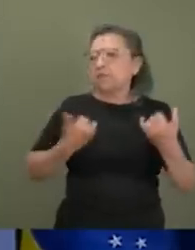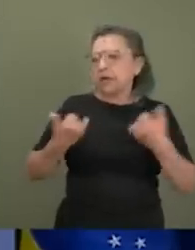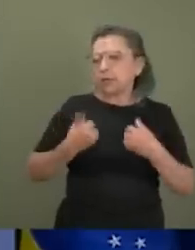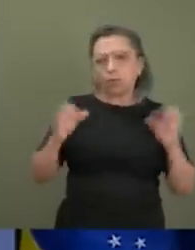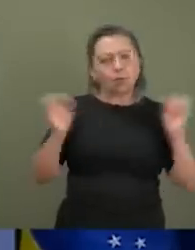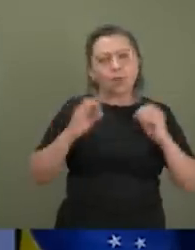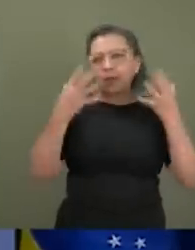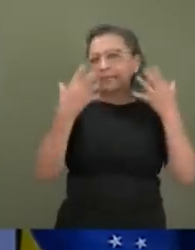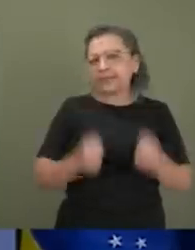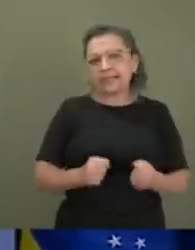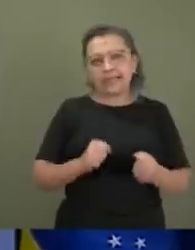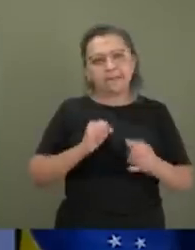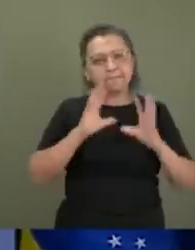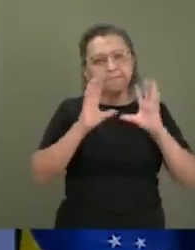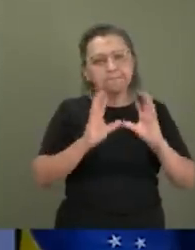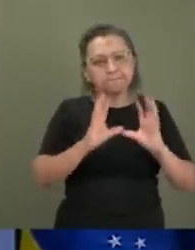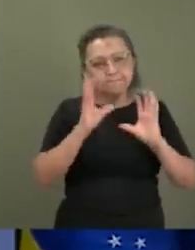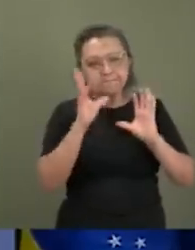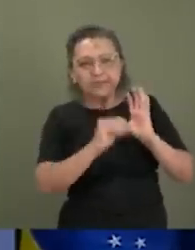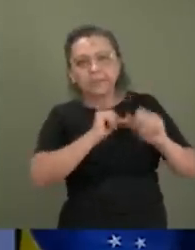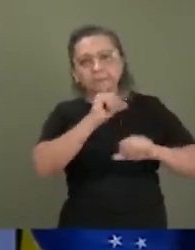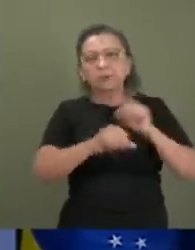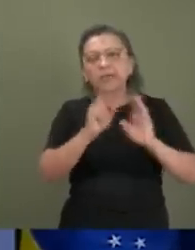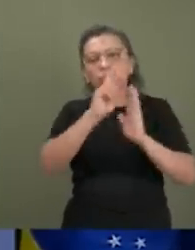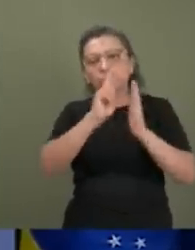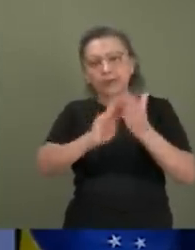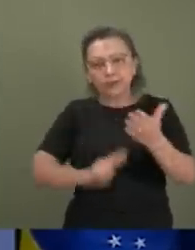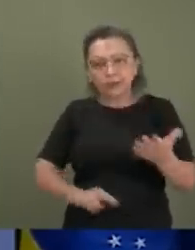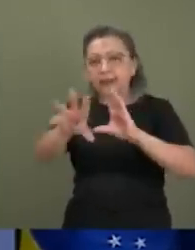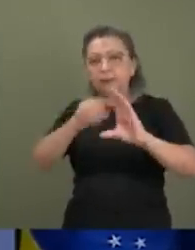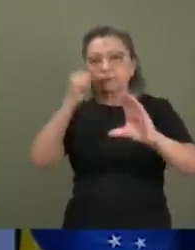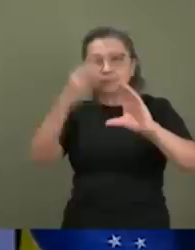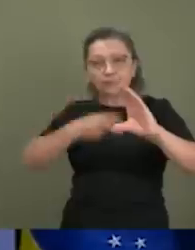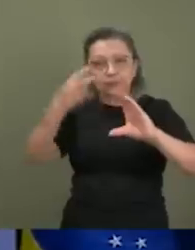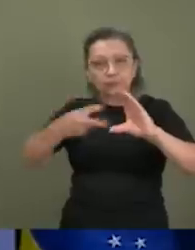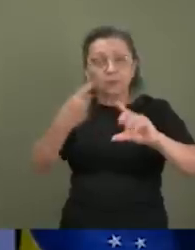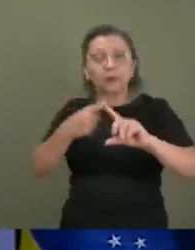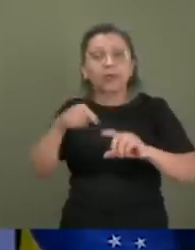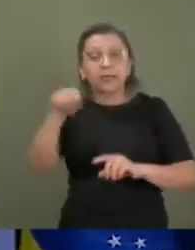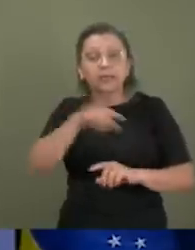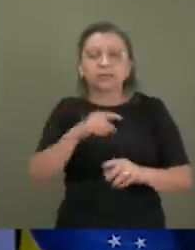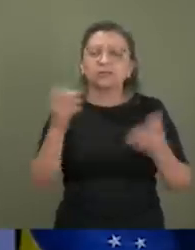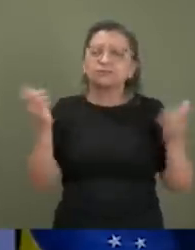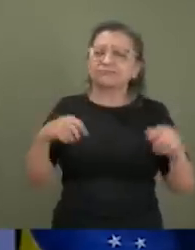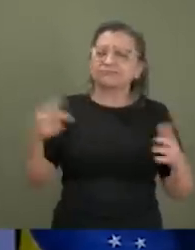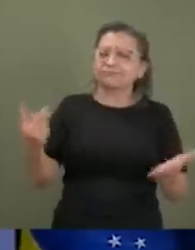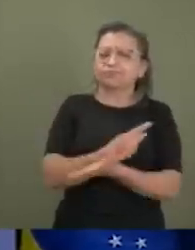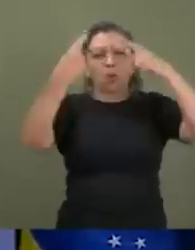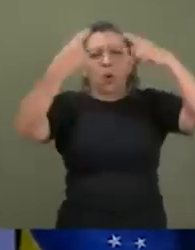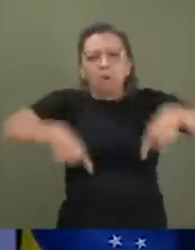aceitariam a modificação no projeto de lei, no relatório para audiovisual, porque isso geraria uma